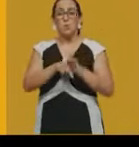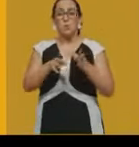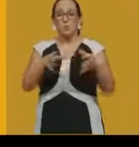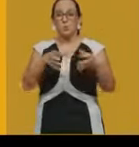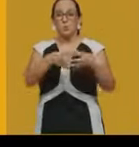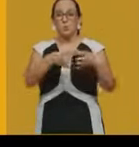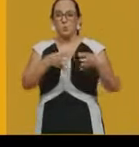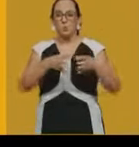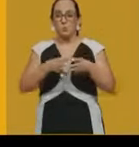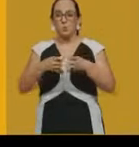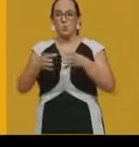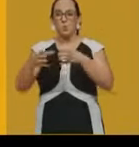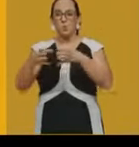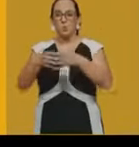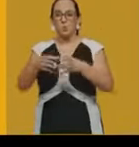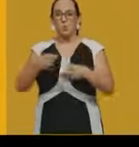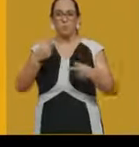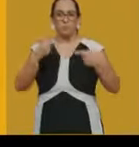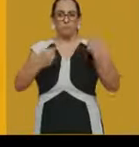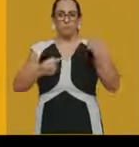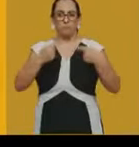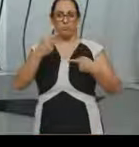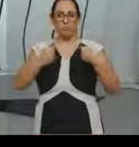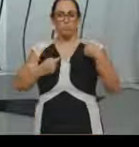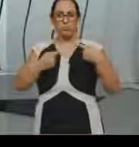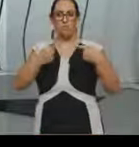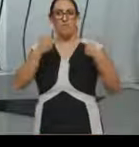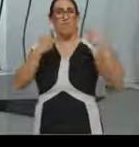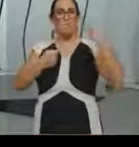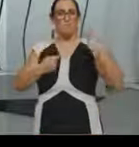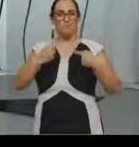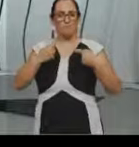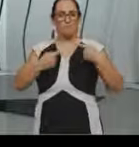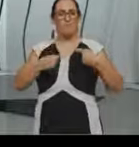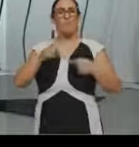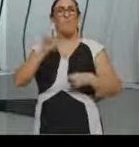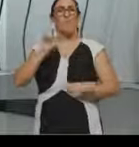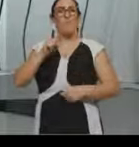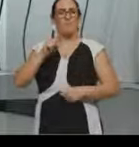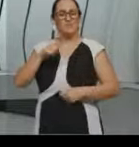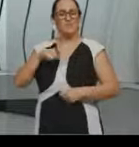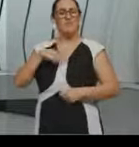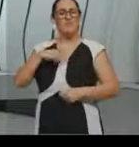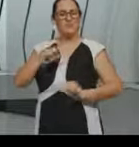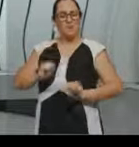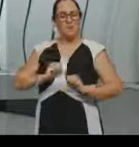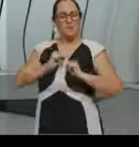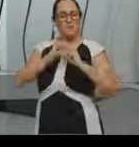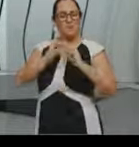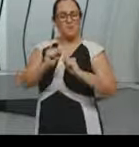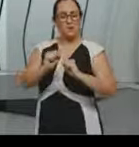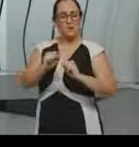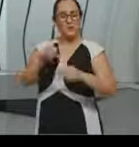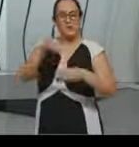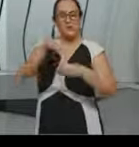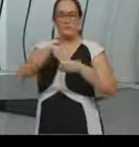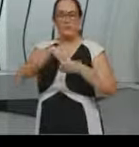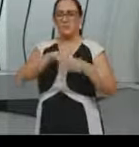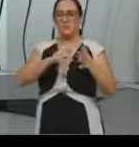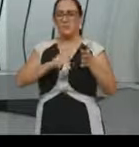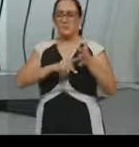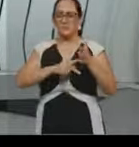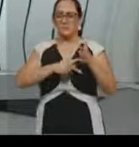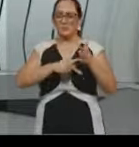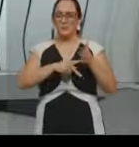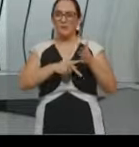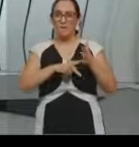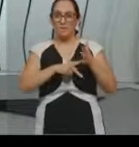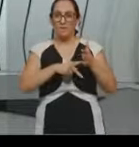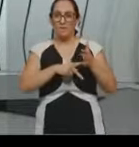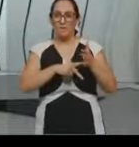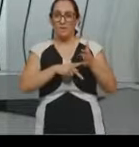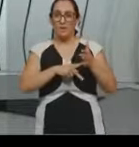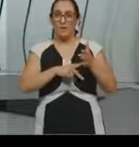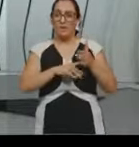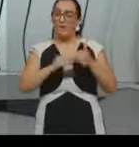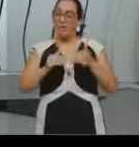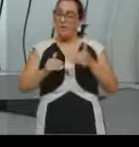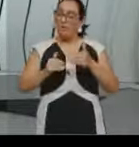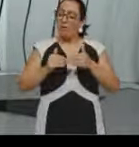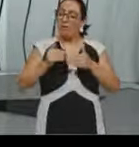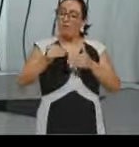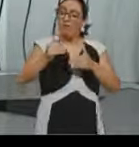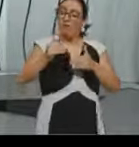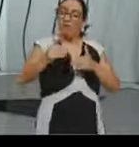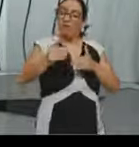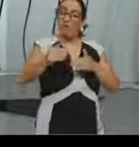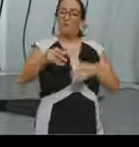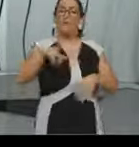há uma atuação política muito forte dentro do movimento sindical. A gente tem alguns avanços, né, a